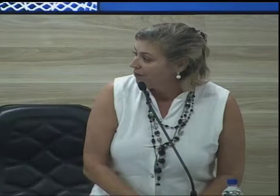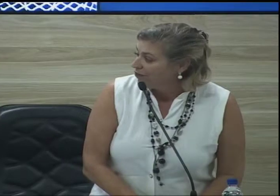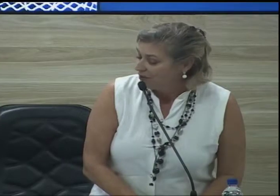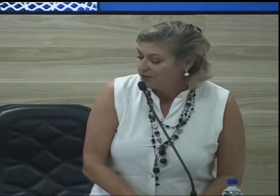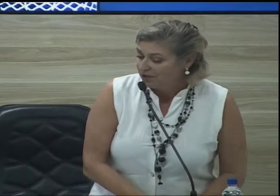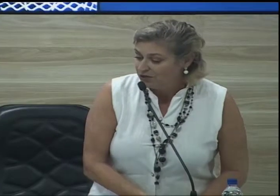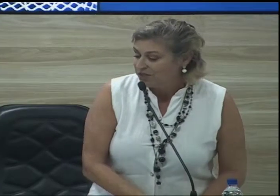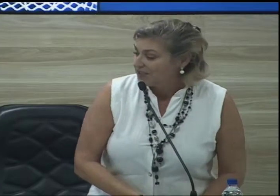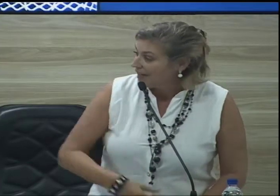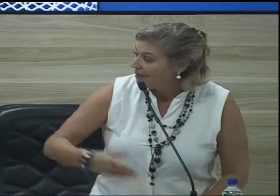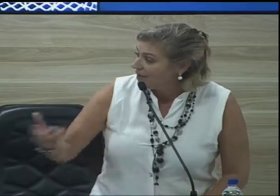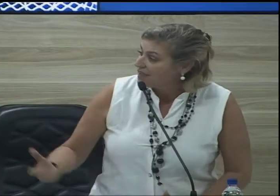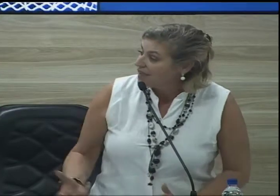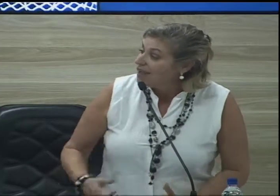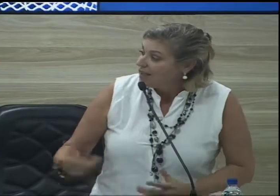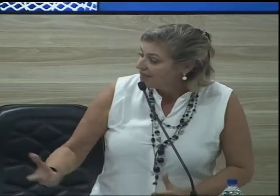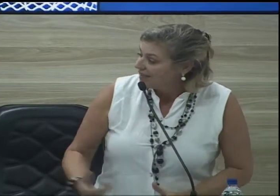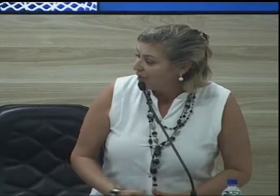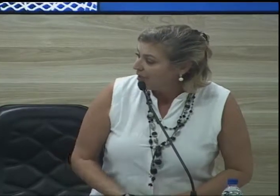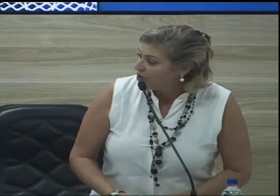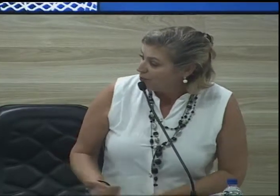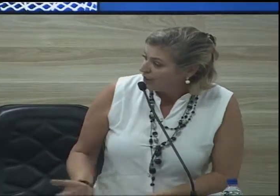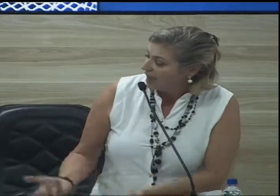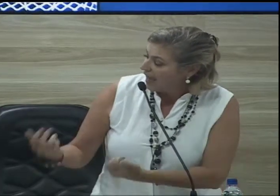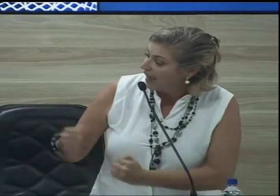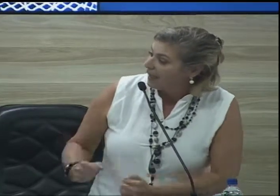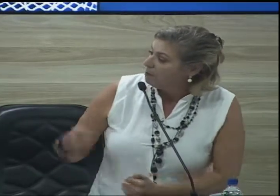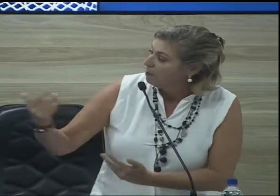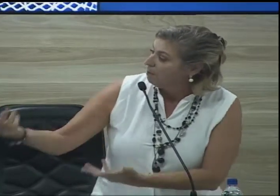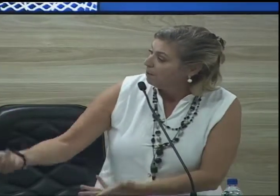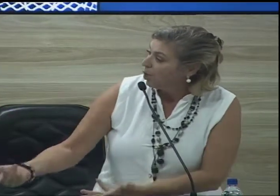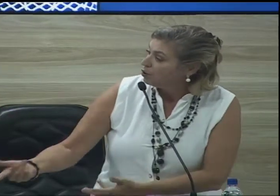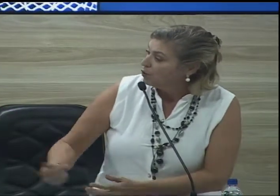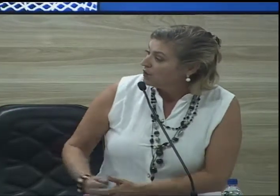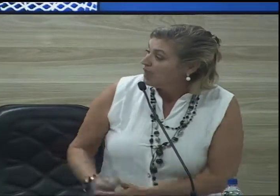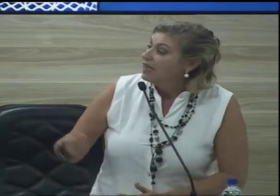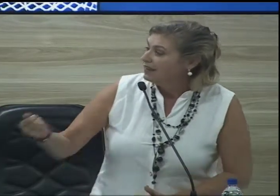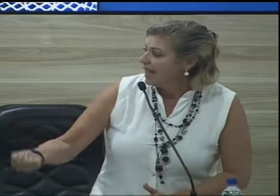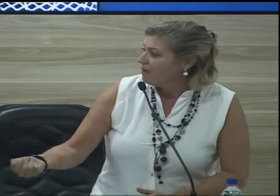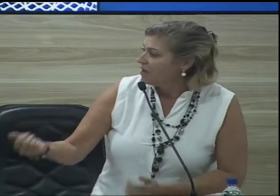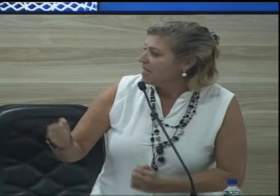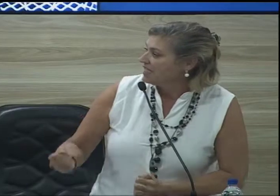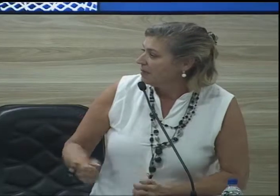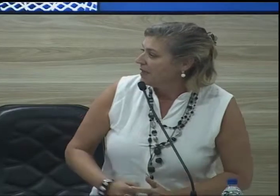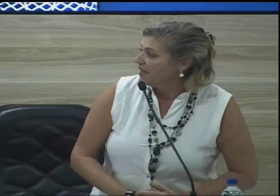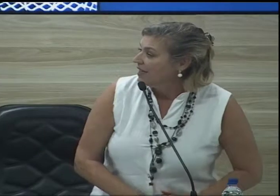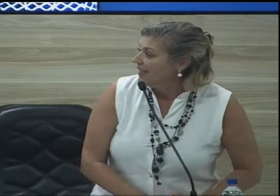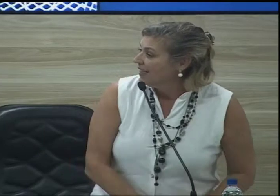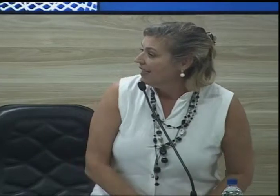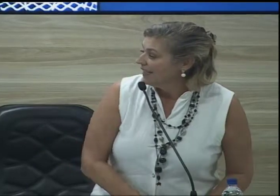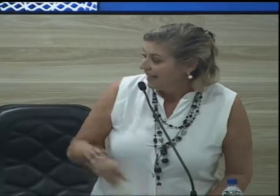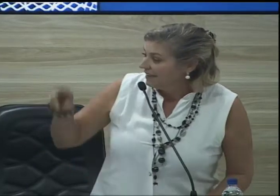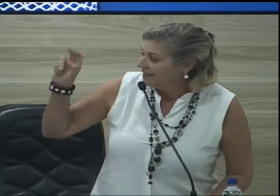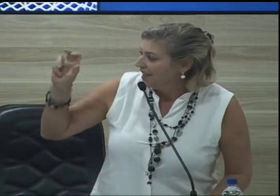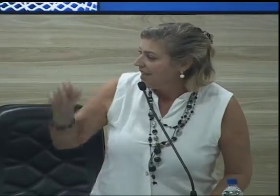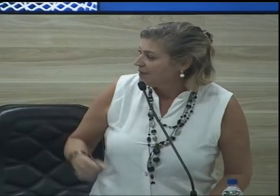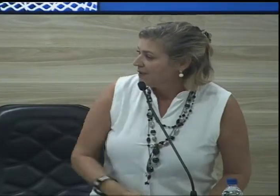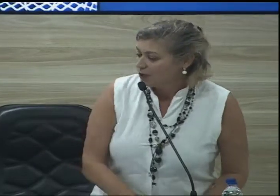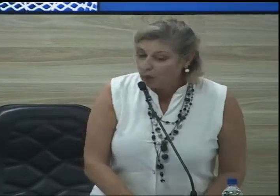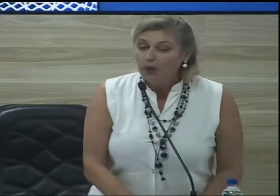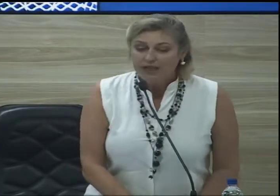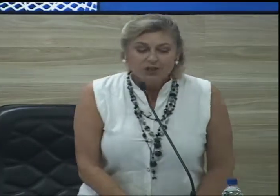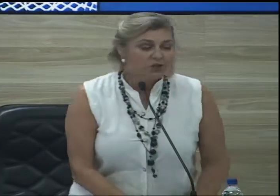pensado em forma de logística reversa, exatamente porque a quem produz deve receber entre